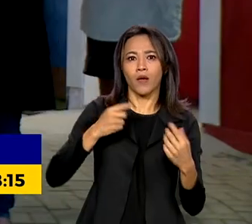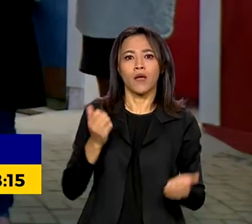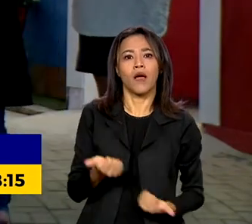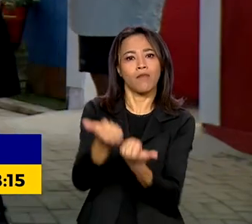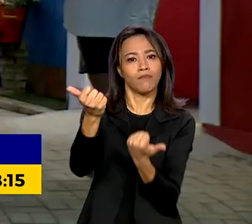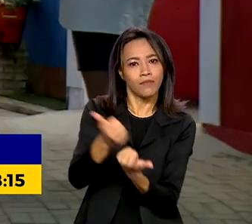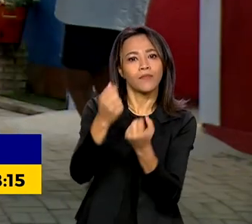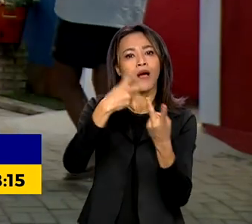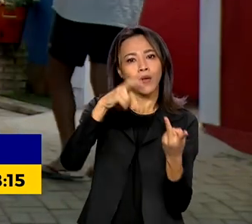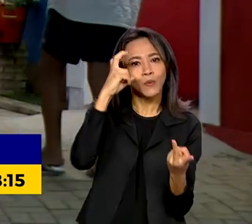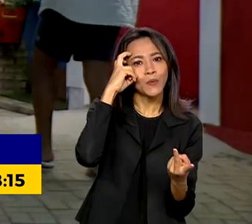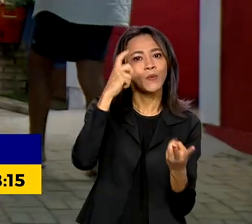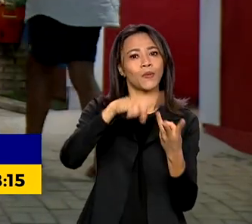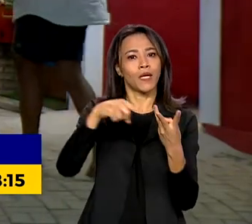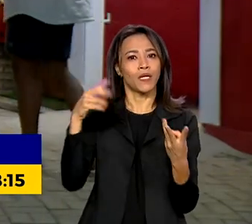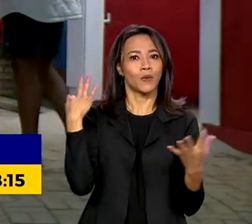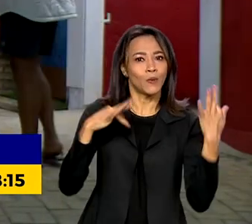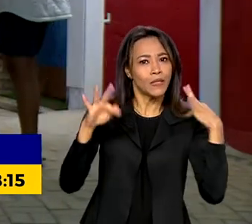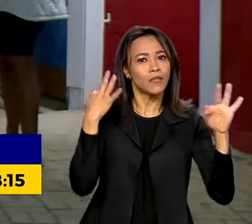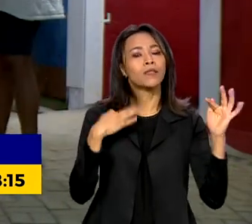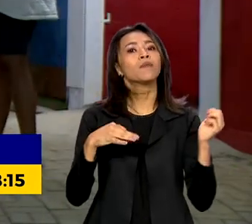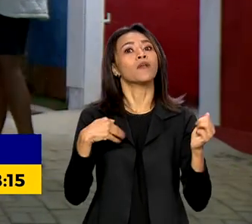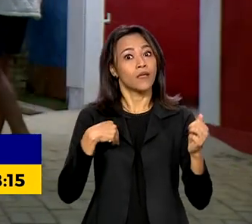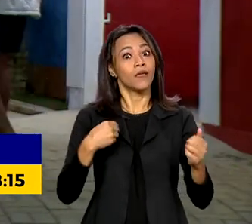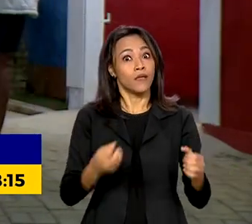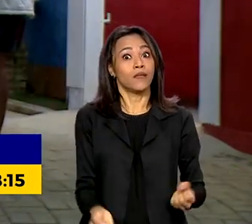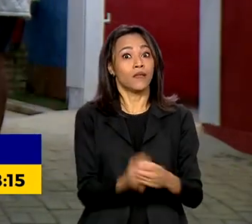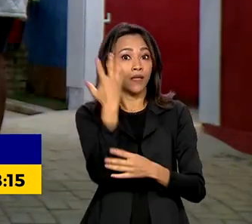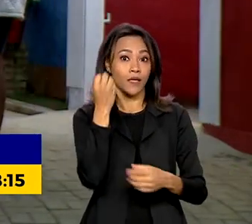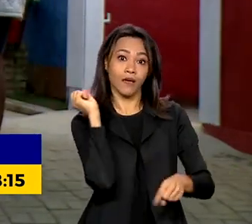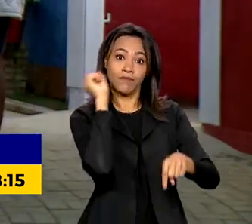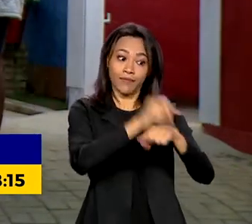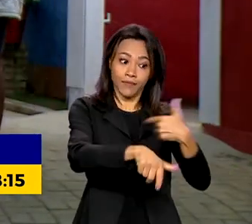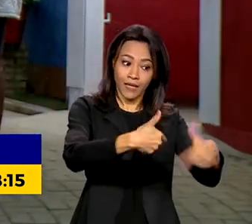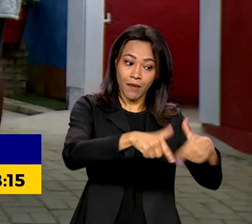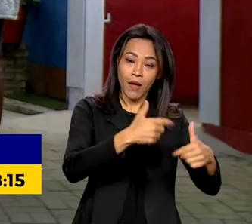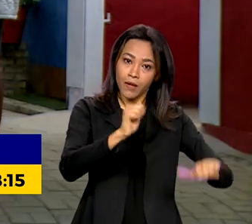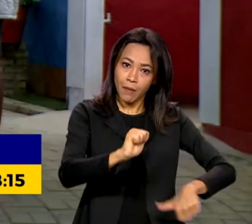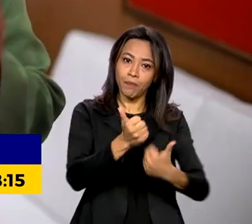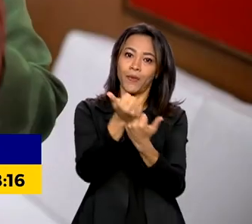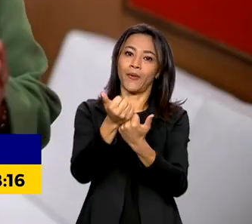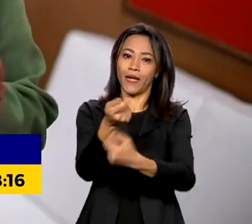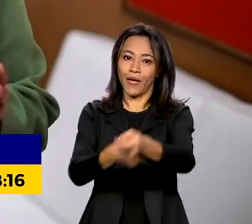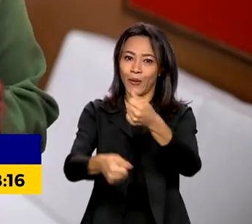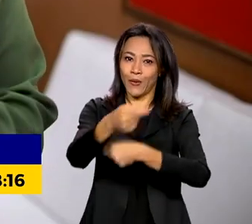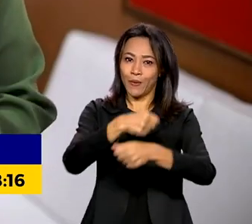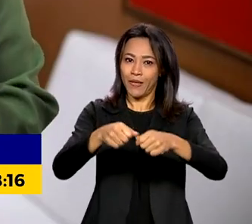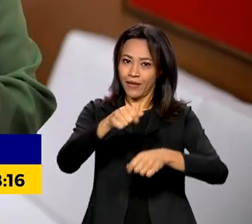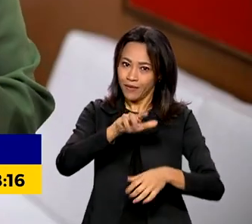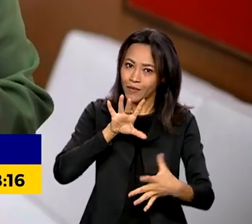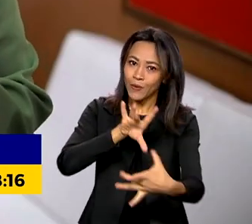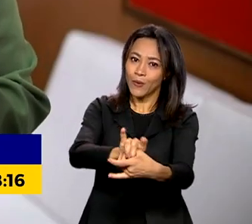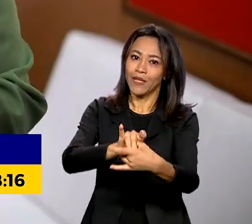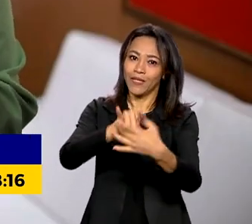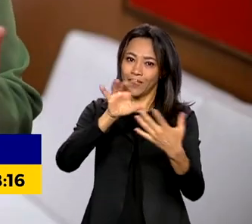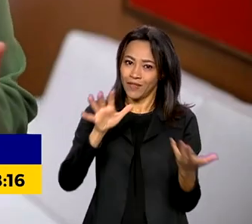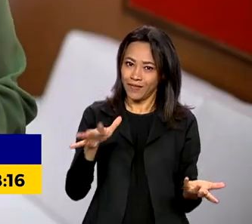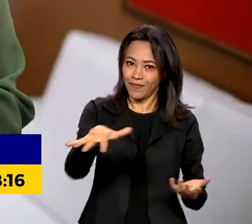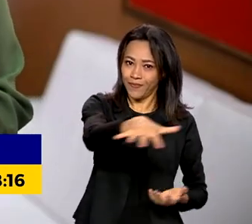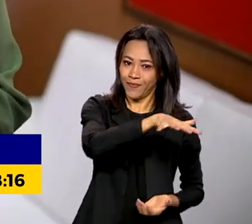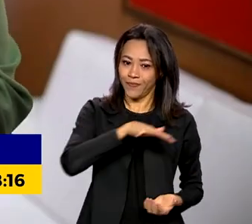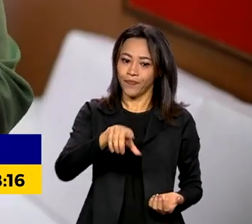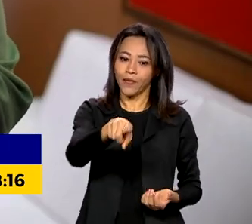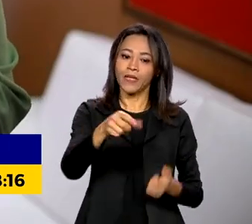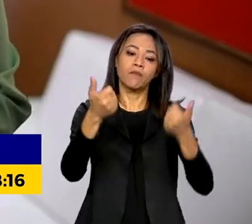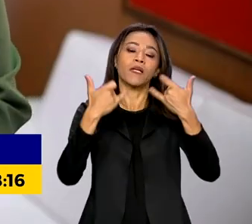local, que gera renda e emprego e fortalece a economia da região. As festas juninas são também uma grande